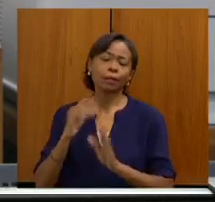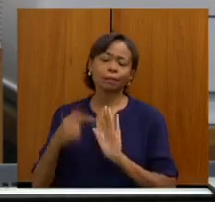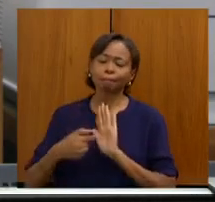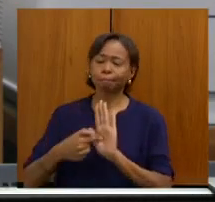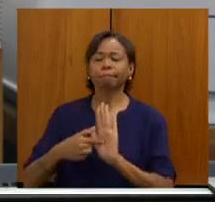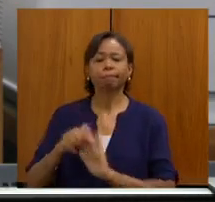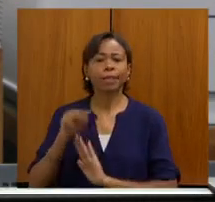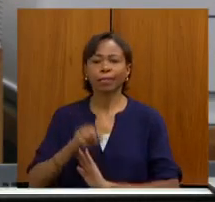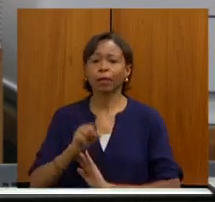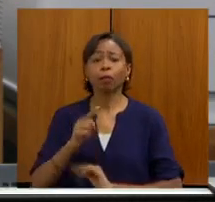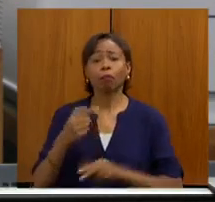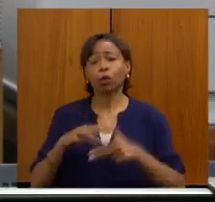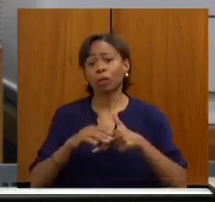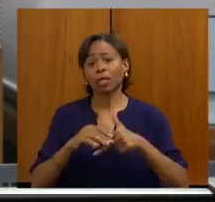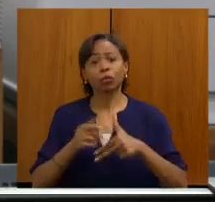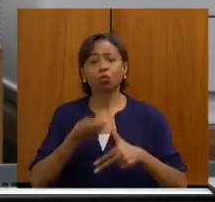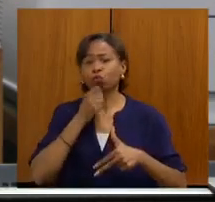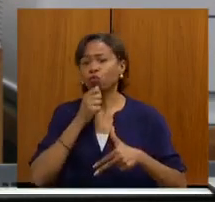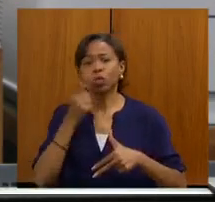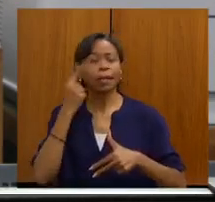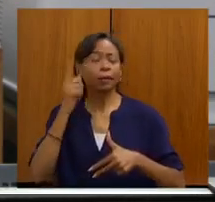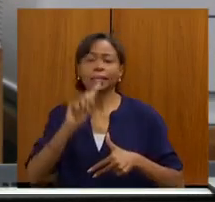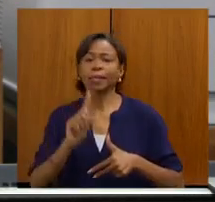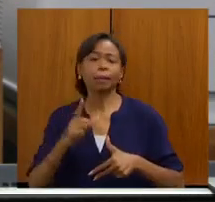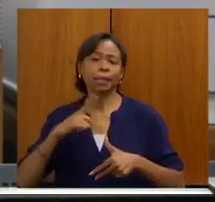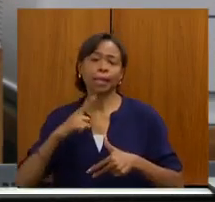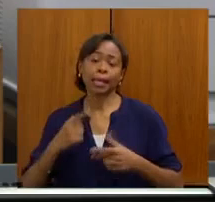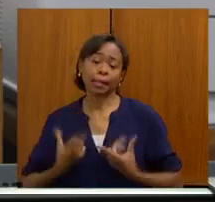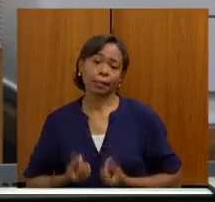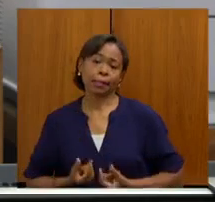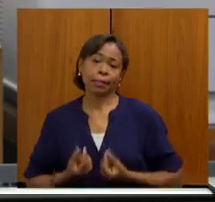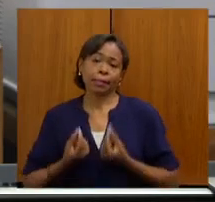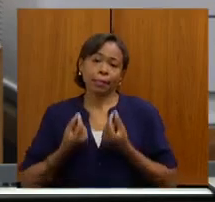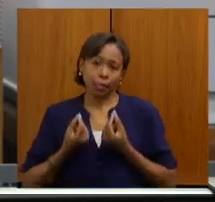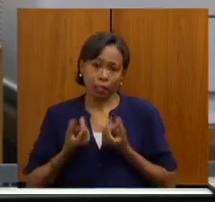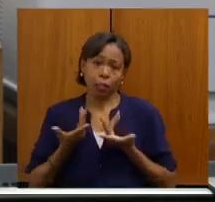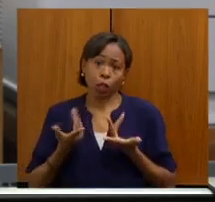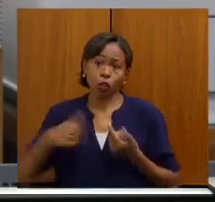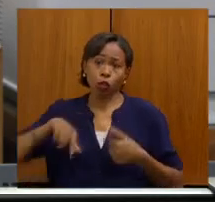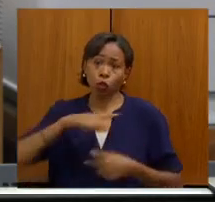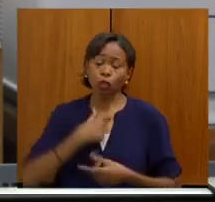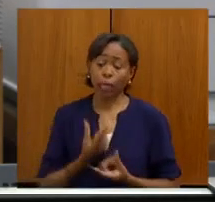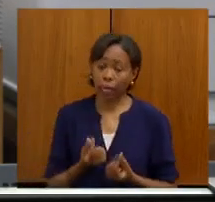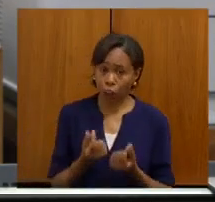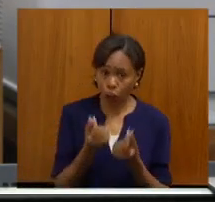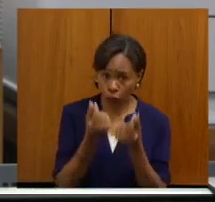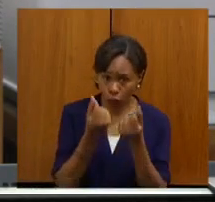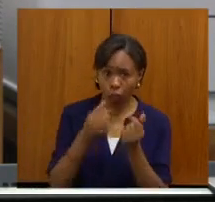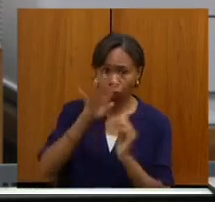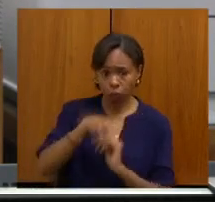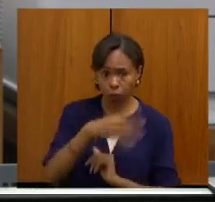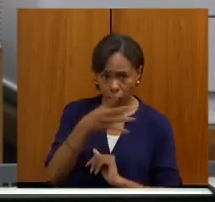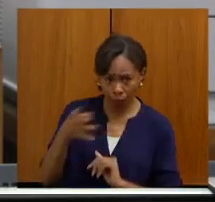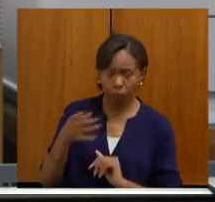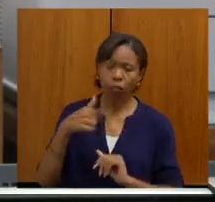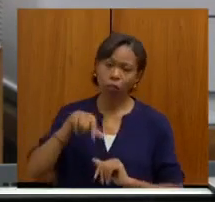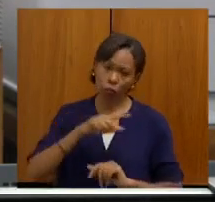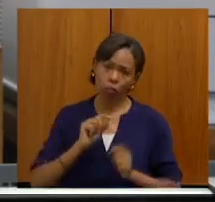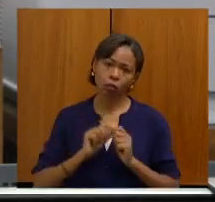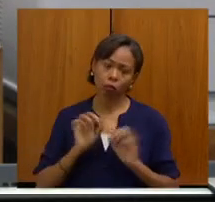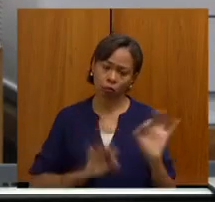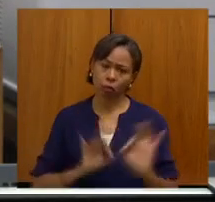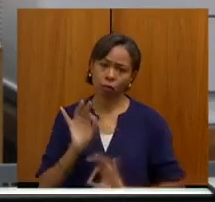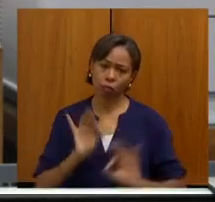sabe que tem câncer. E a gente tem que trabalhar na tabela. E é o que a nossa equipe está fazendo. E é essa a expectativa